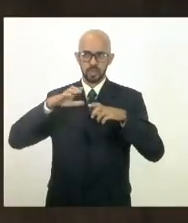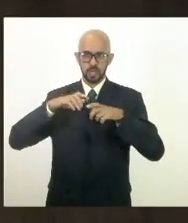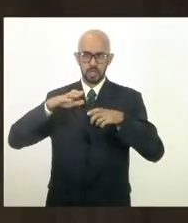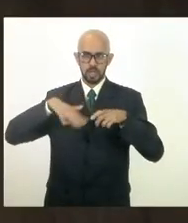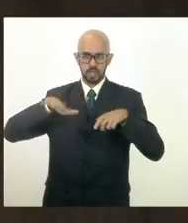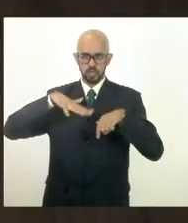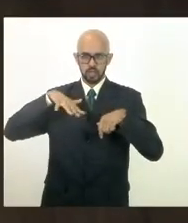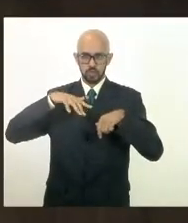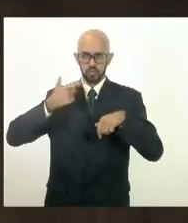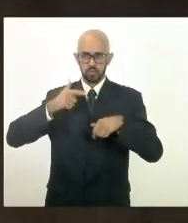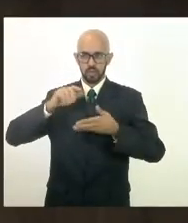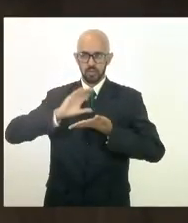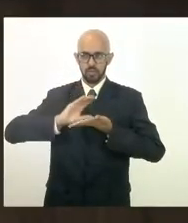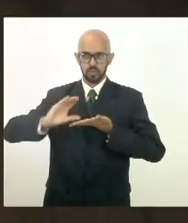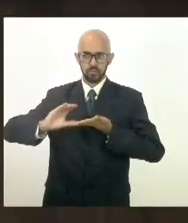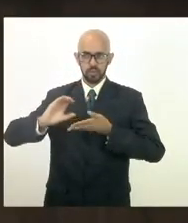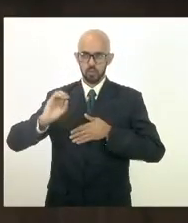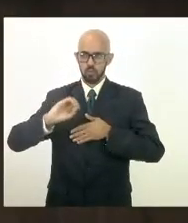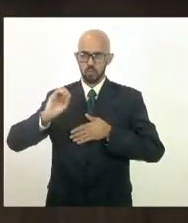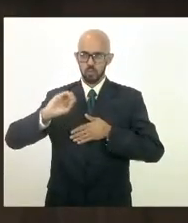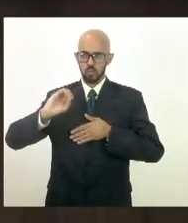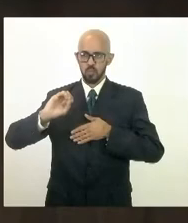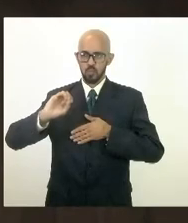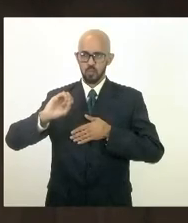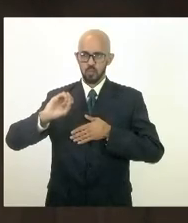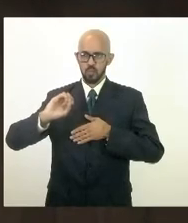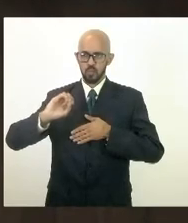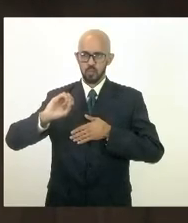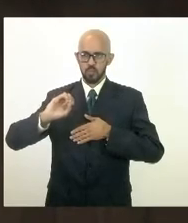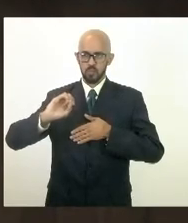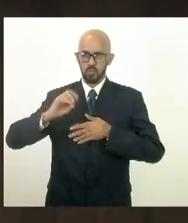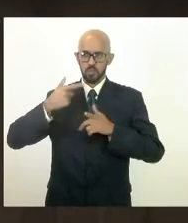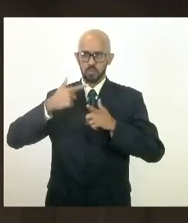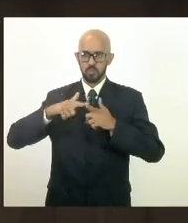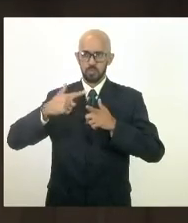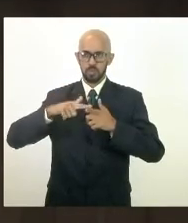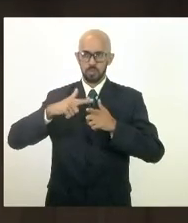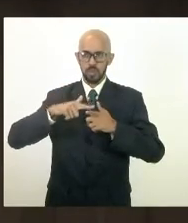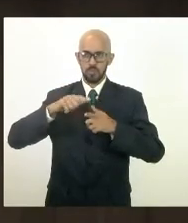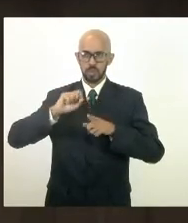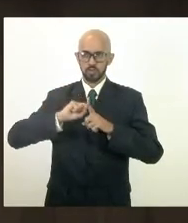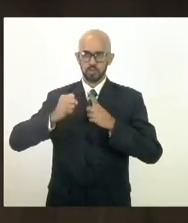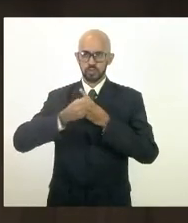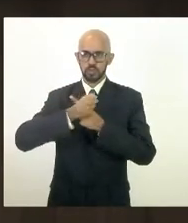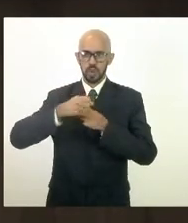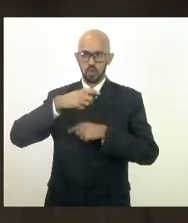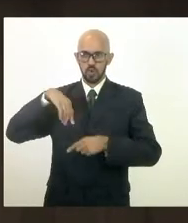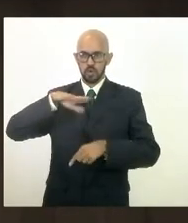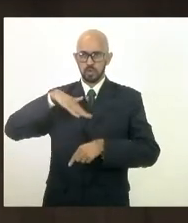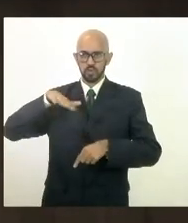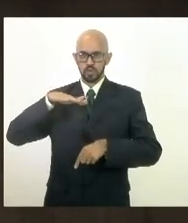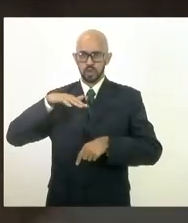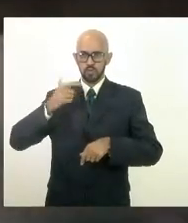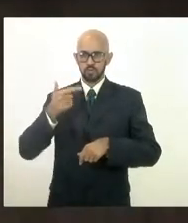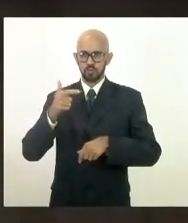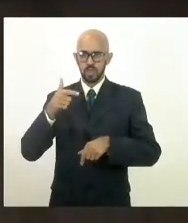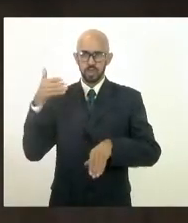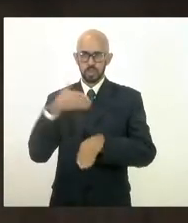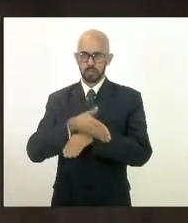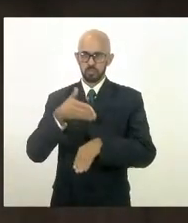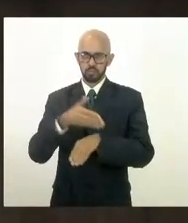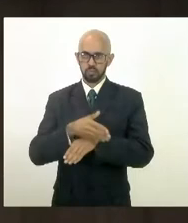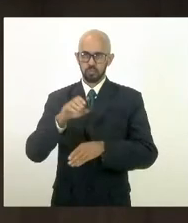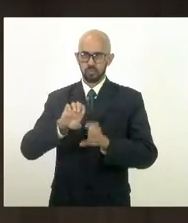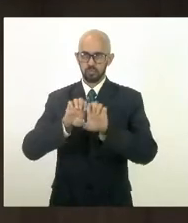algum há anos questão social da nossa região foi sucateada a gente não tem intervenções importantes de